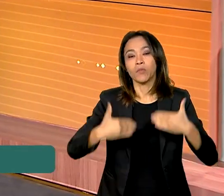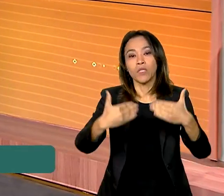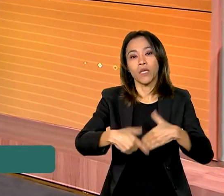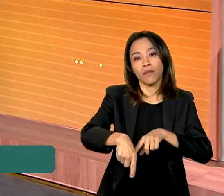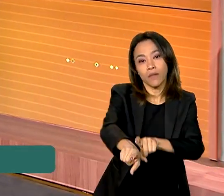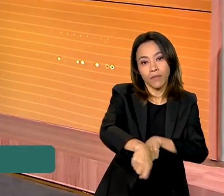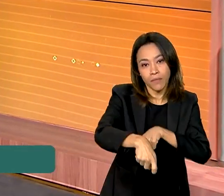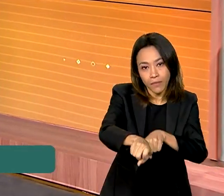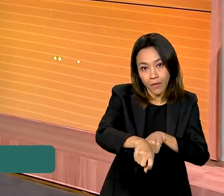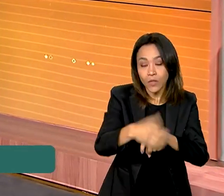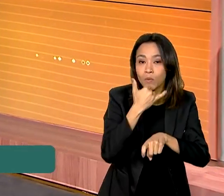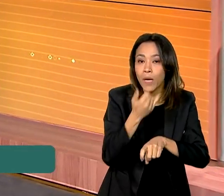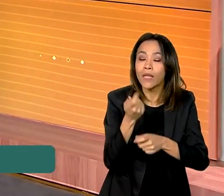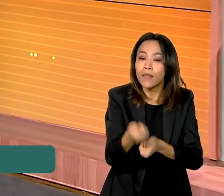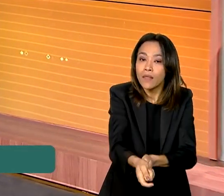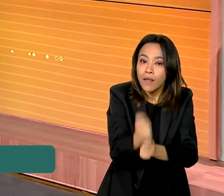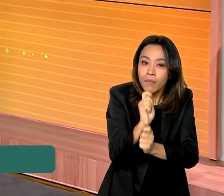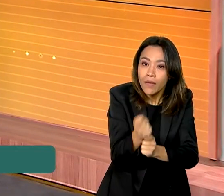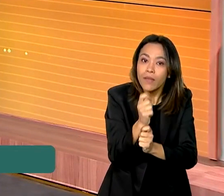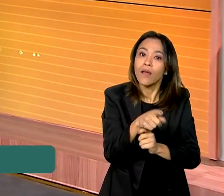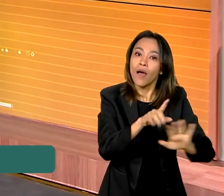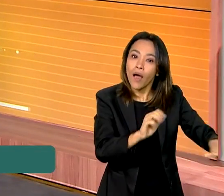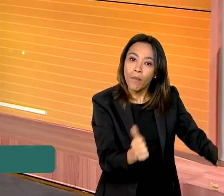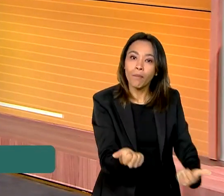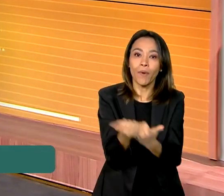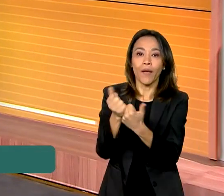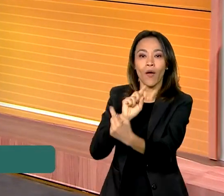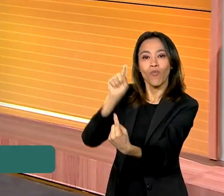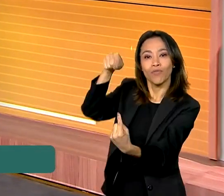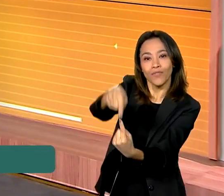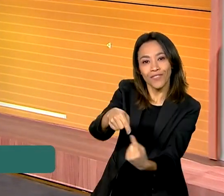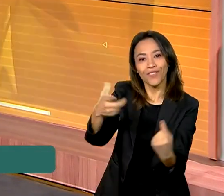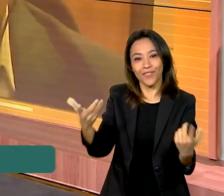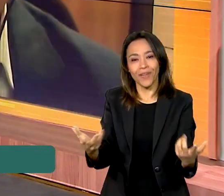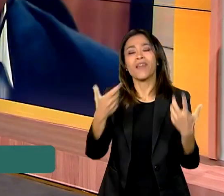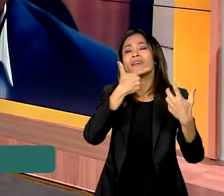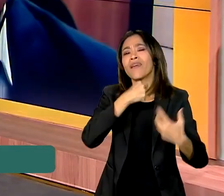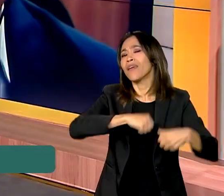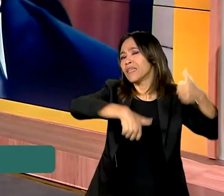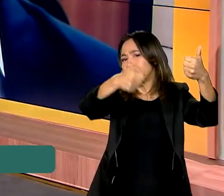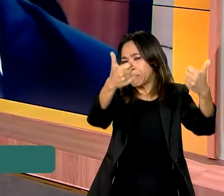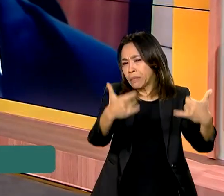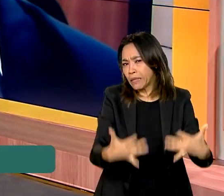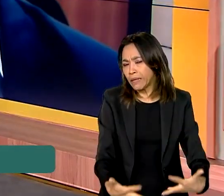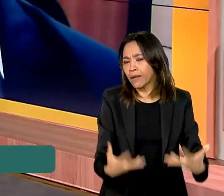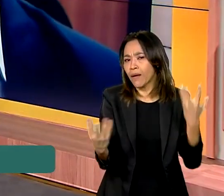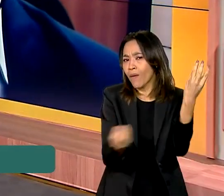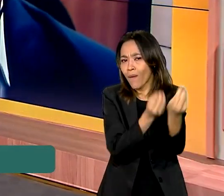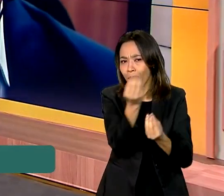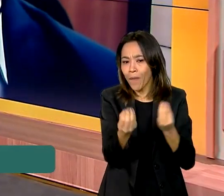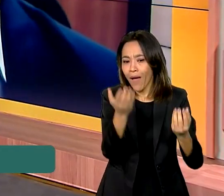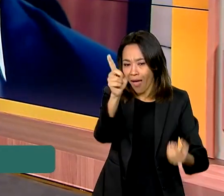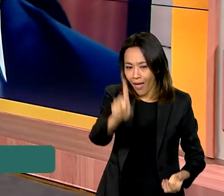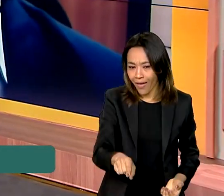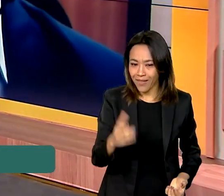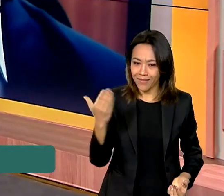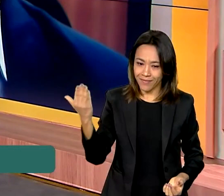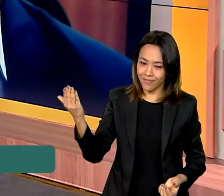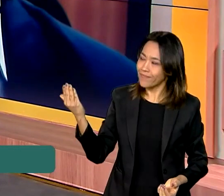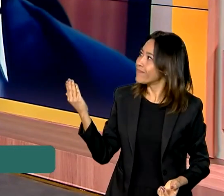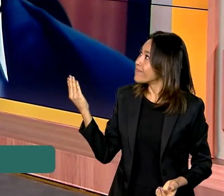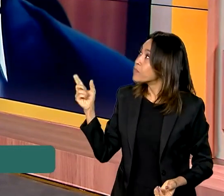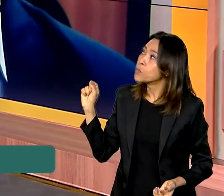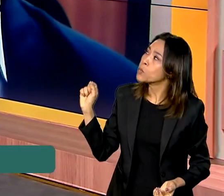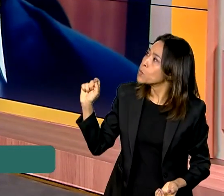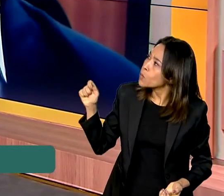vem para reforçar esse objetivo. Quem vai nos explicar do que se trata essa ação é Cristiano Ramalho. Ele